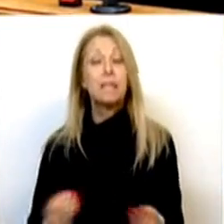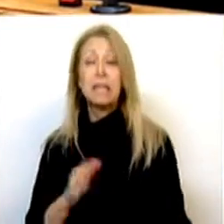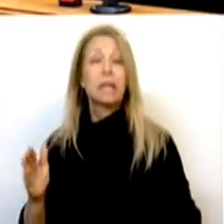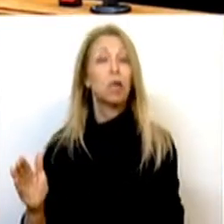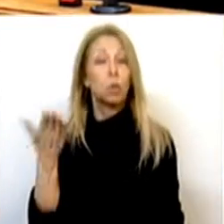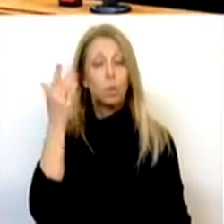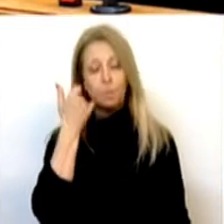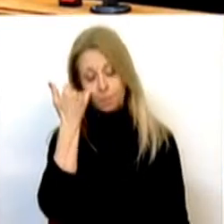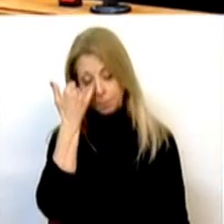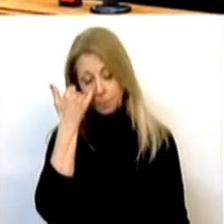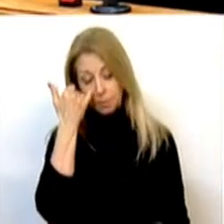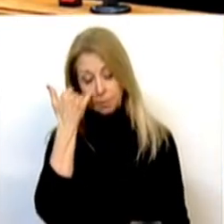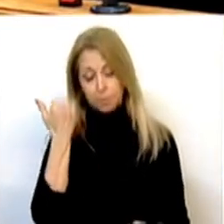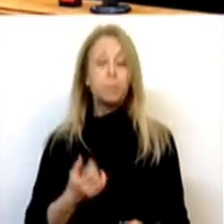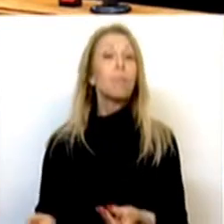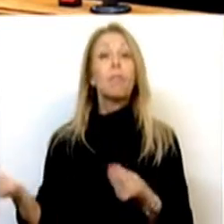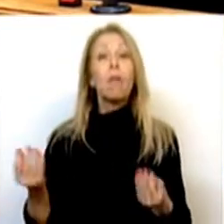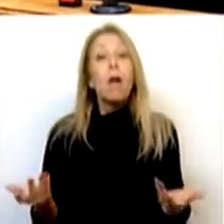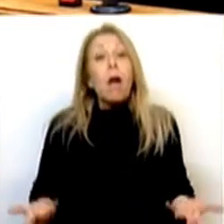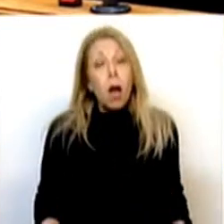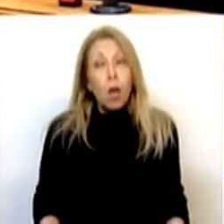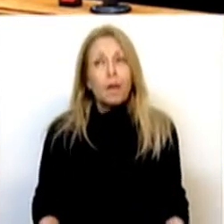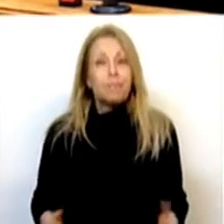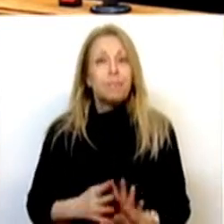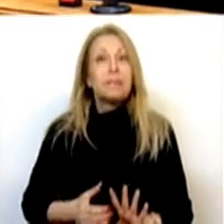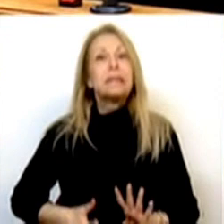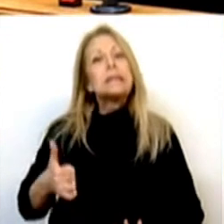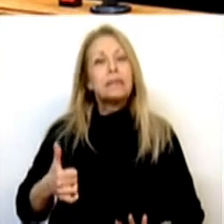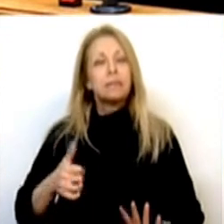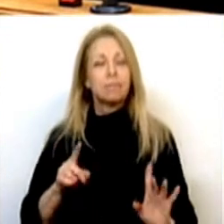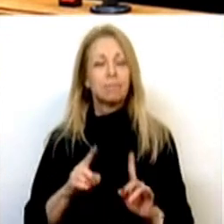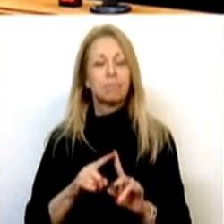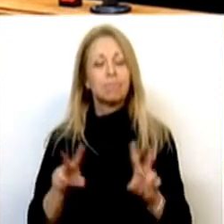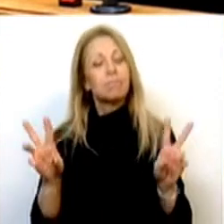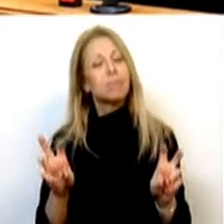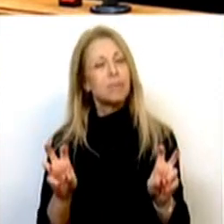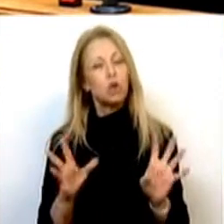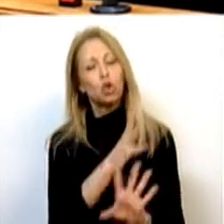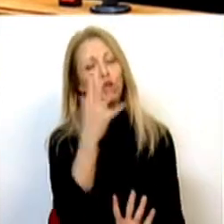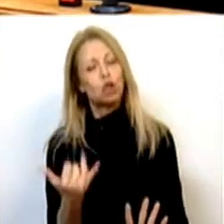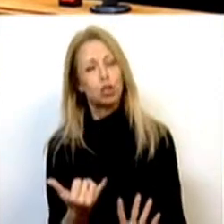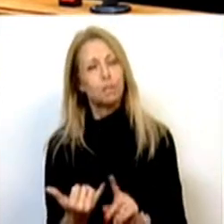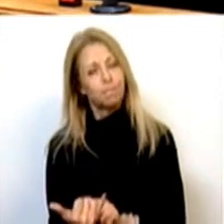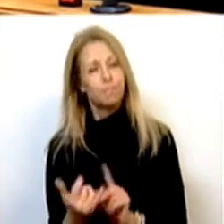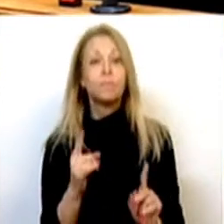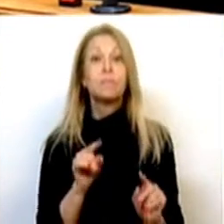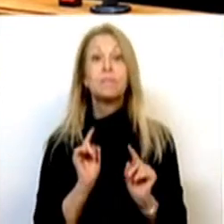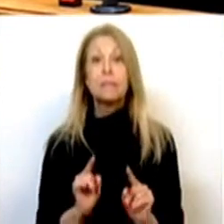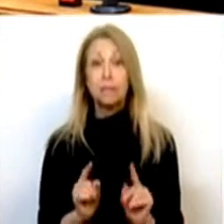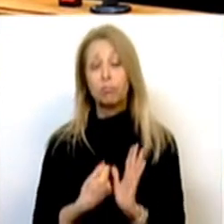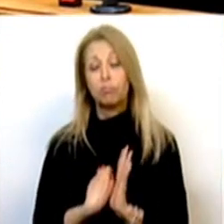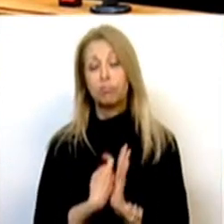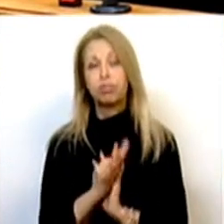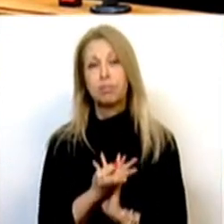Chegados aqui, estamos no cerne da questão e passaremos à segunda adjetivação. Este é o pacote da